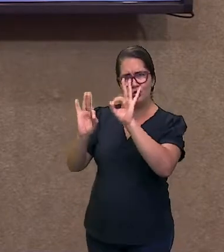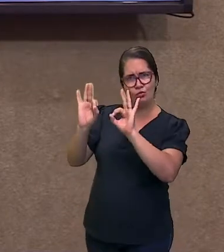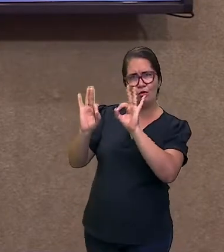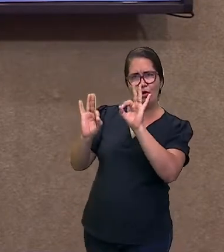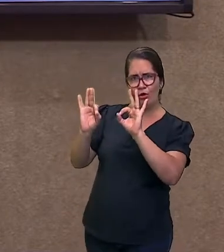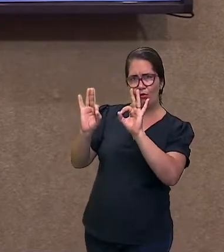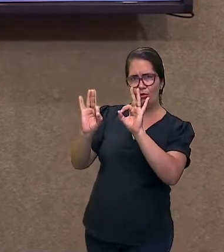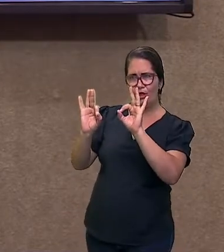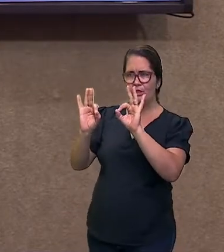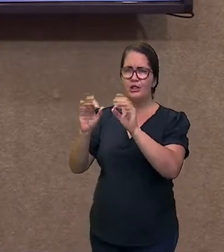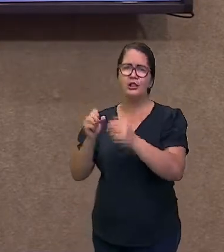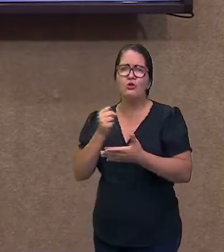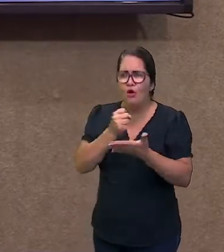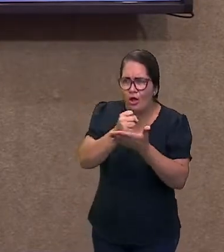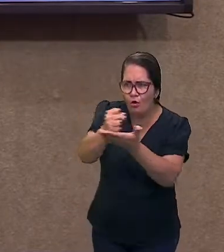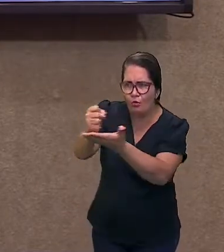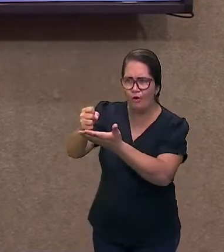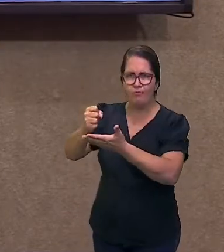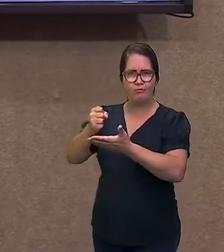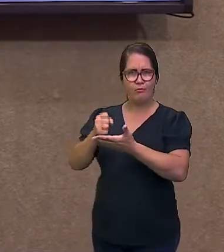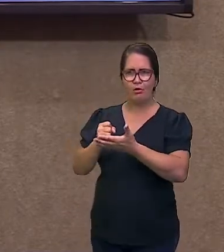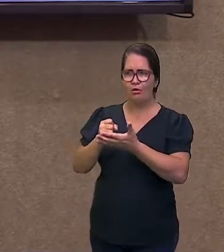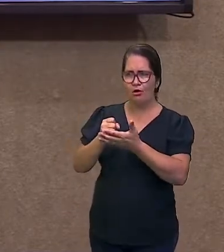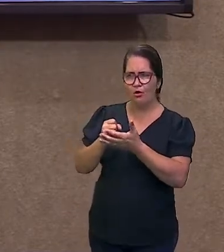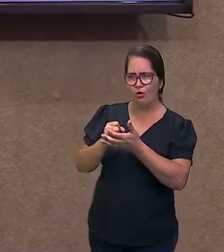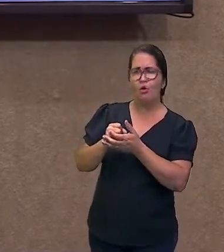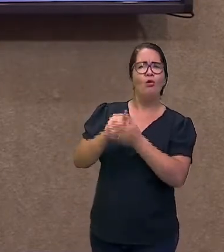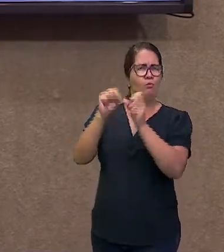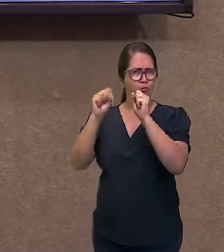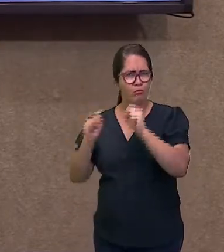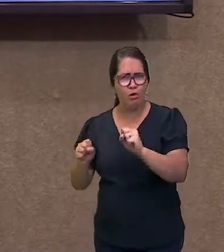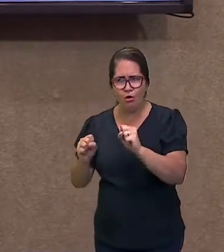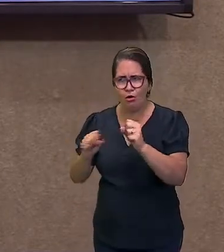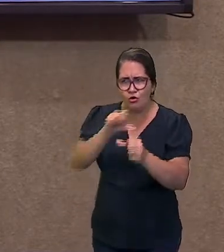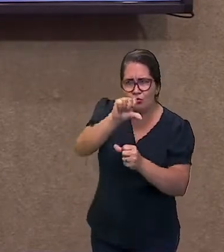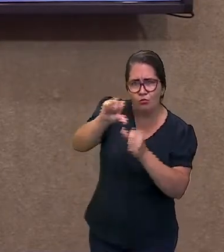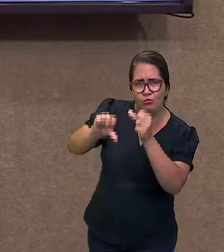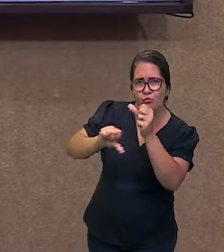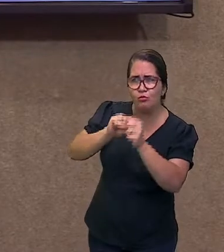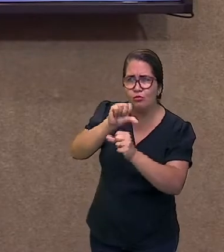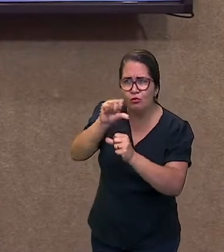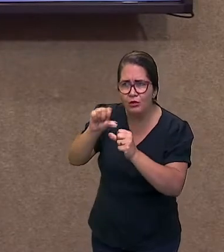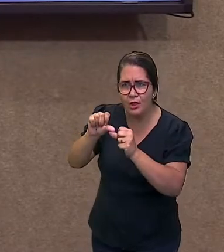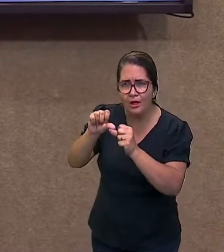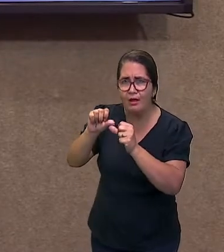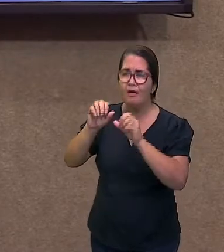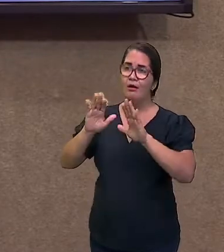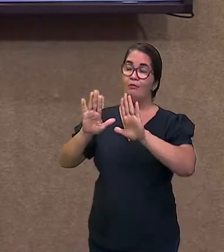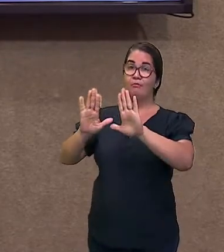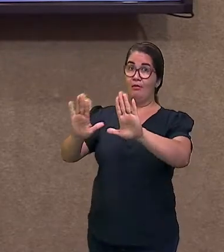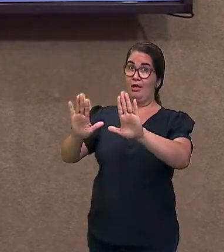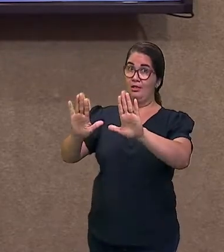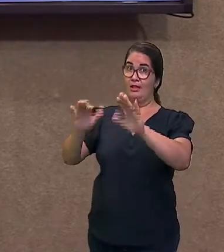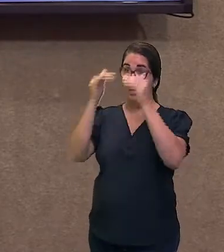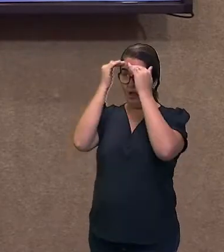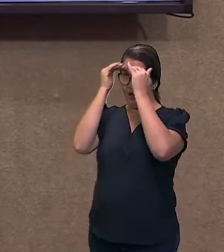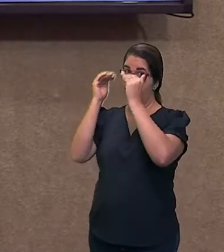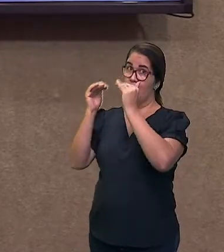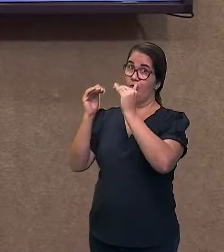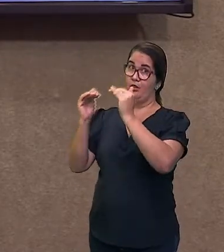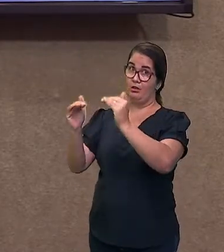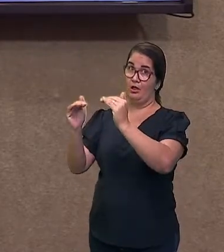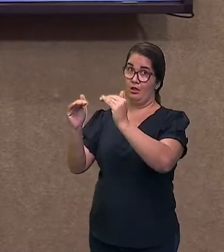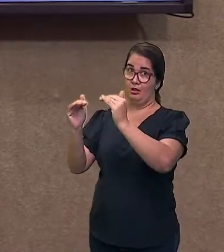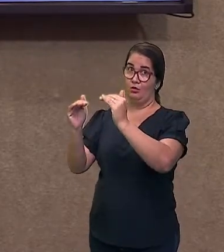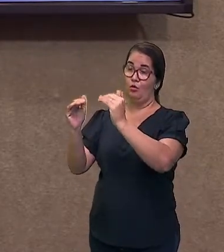É quando eu consigo intervir sem fazer com que o outro sofra danos. Por exemplo,